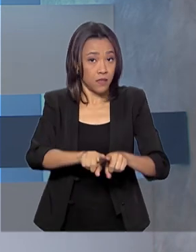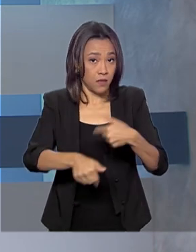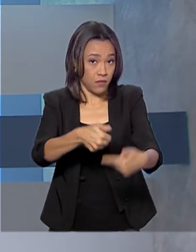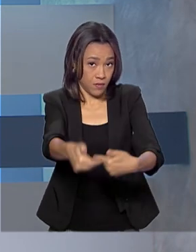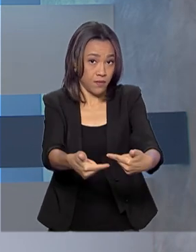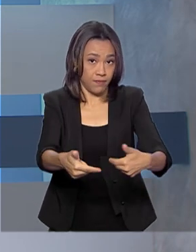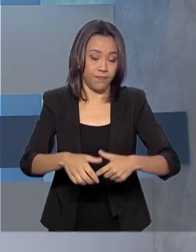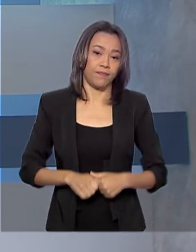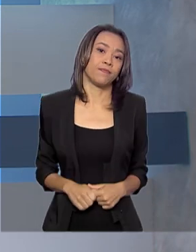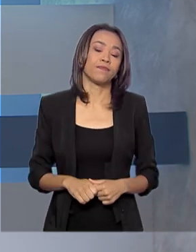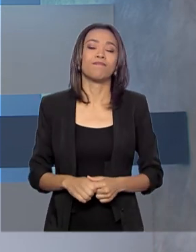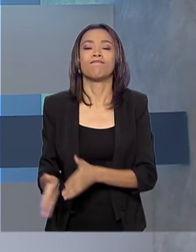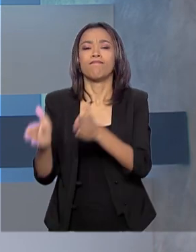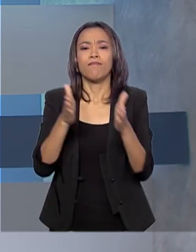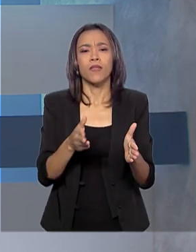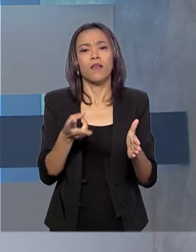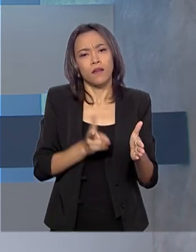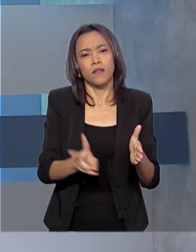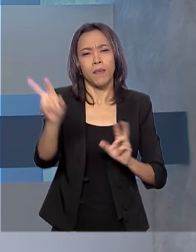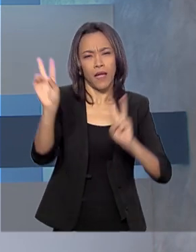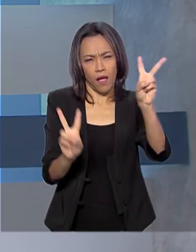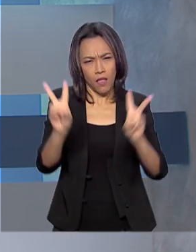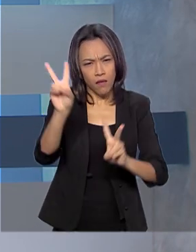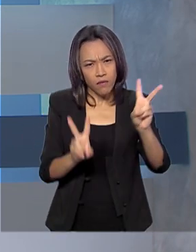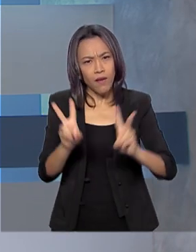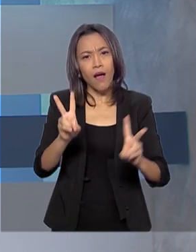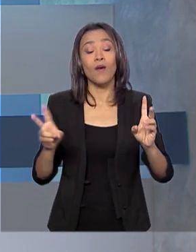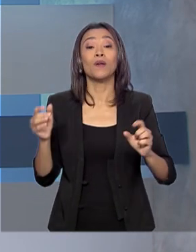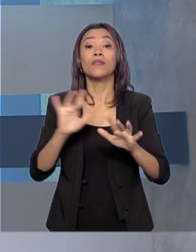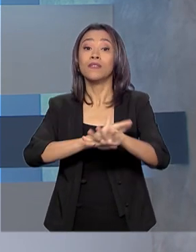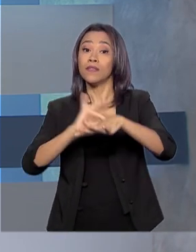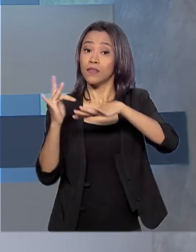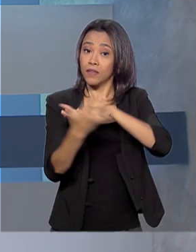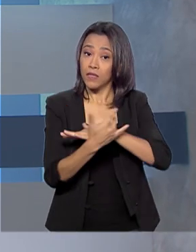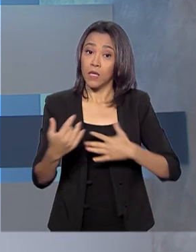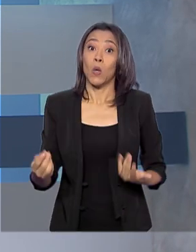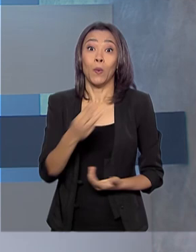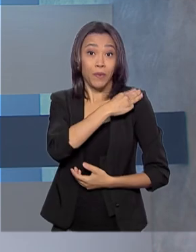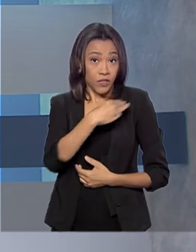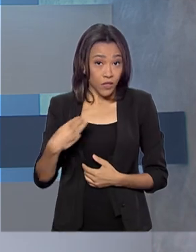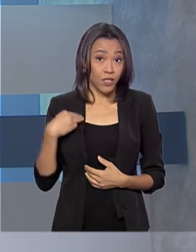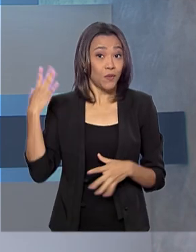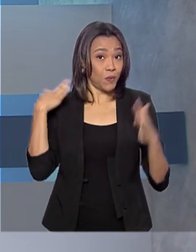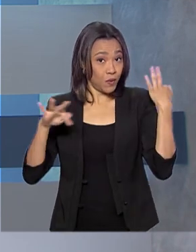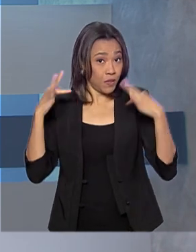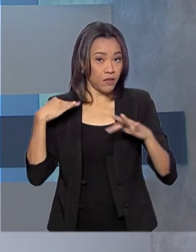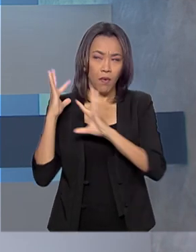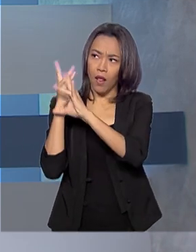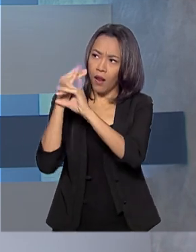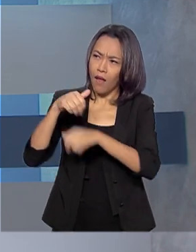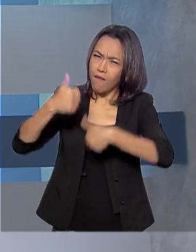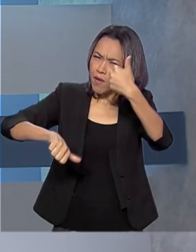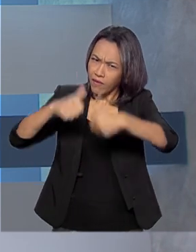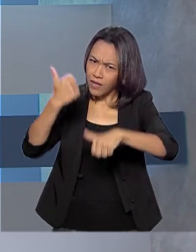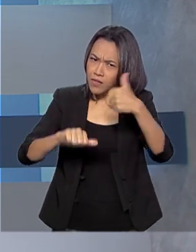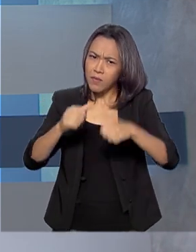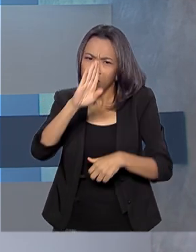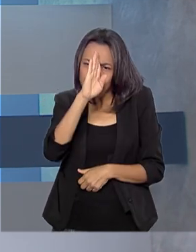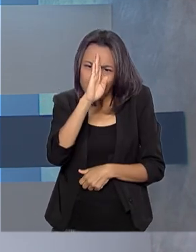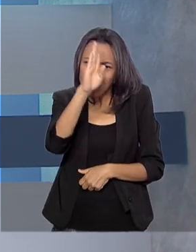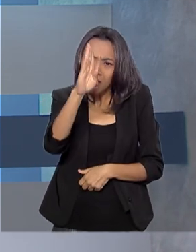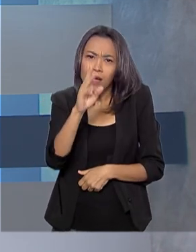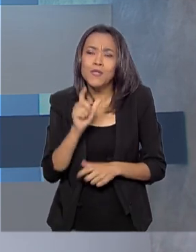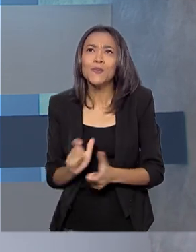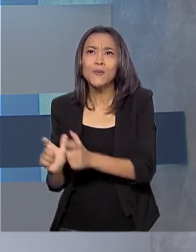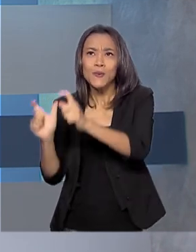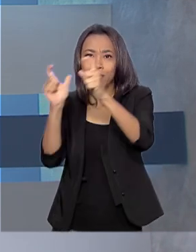E ainda falando em carnaval pelas redes sociais, o ministro do turismo fez um balanço das visitas técnicas pelos principais destinos